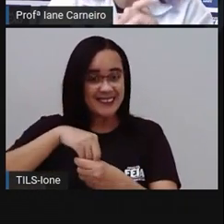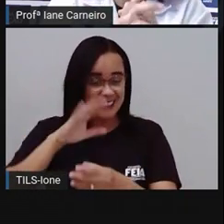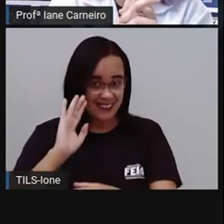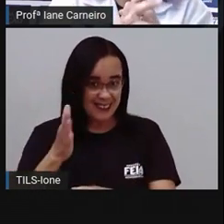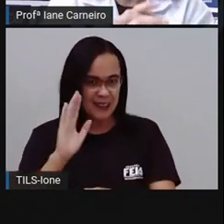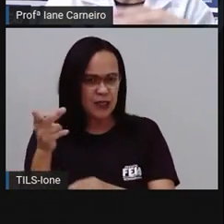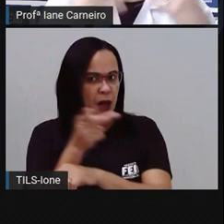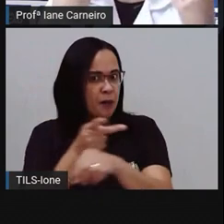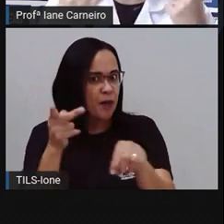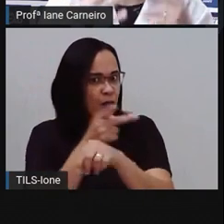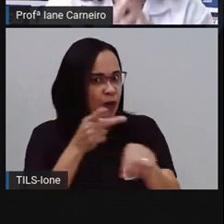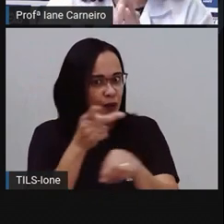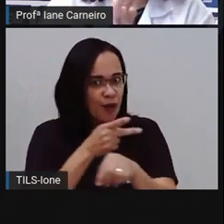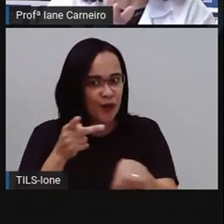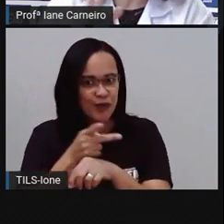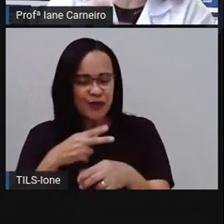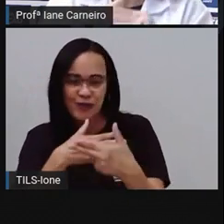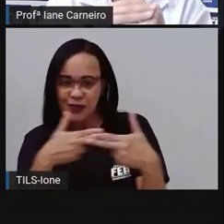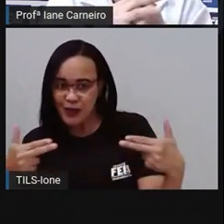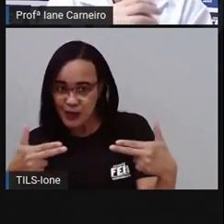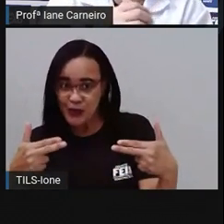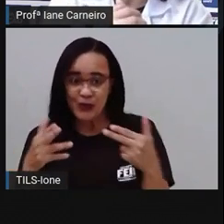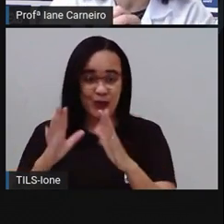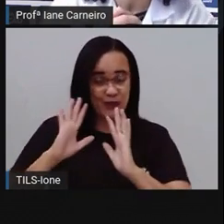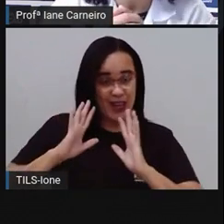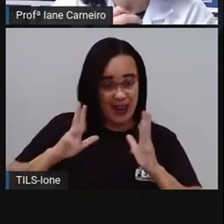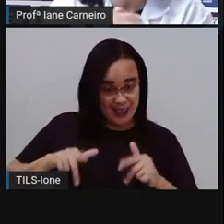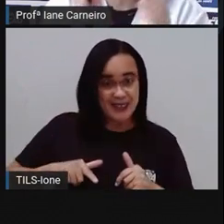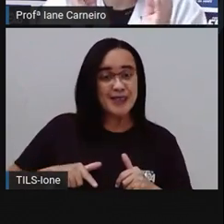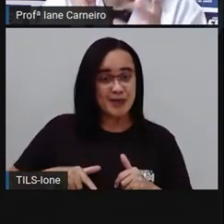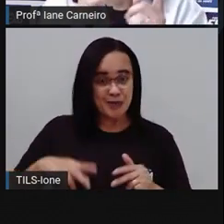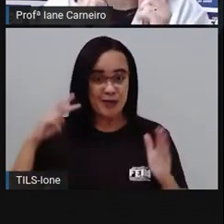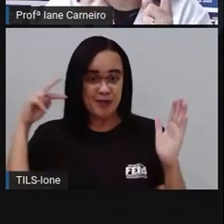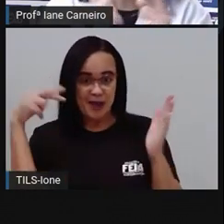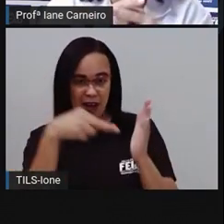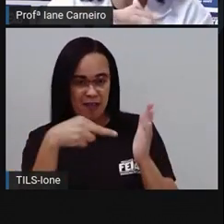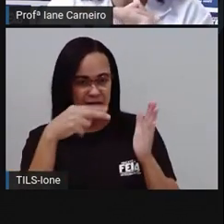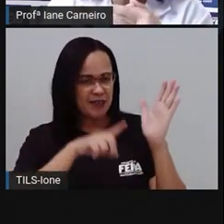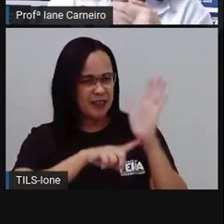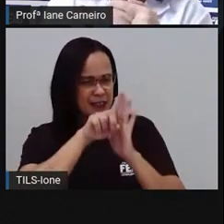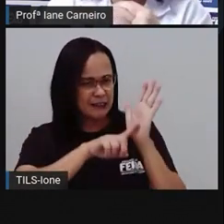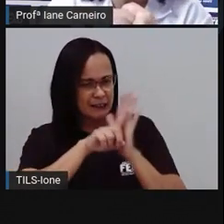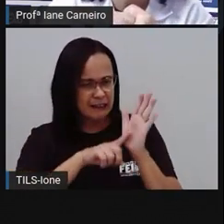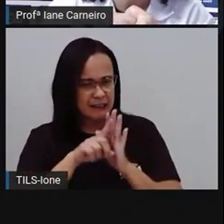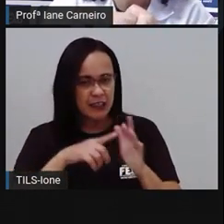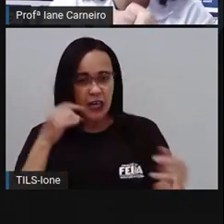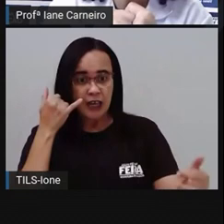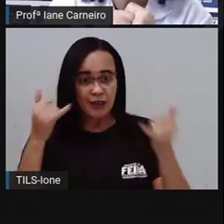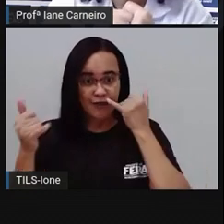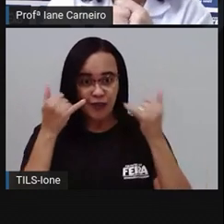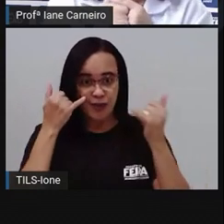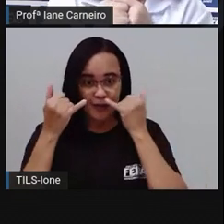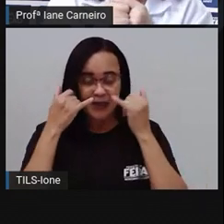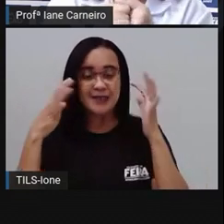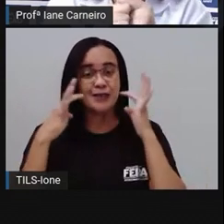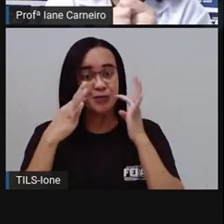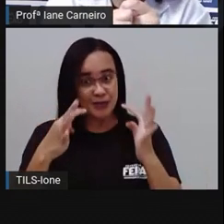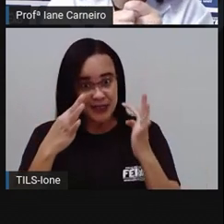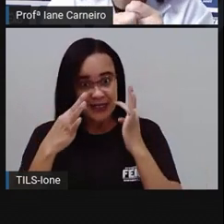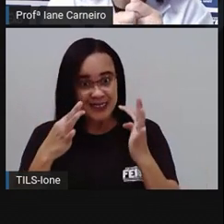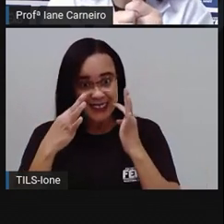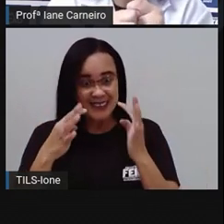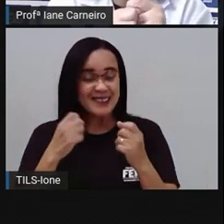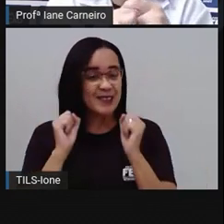desses produtos para você observar o rótulo deles, né? Então fica atento e fica atento aí, certo? Então para